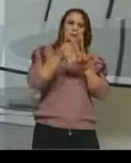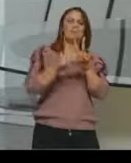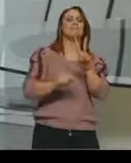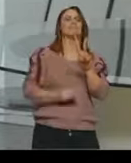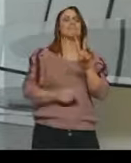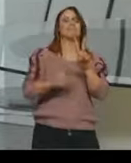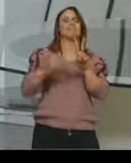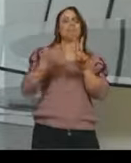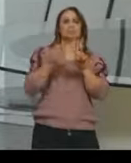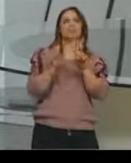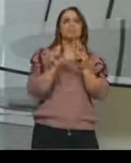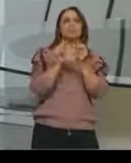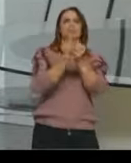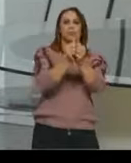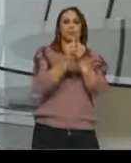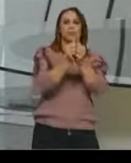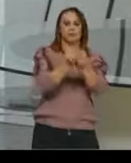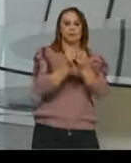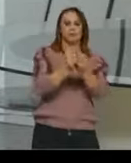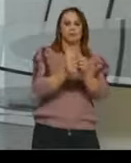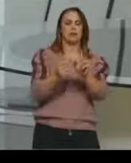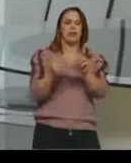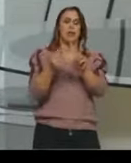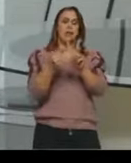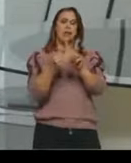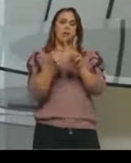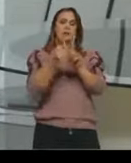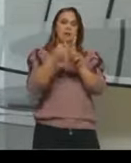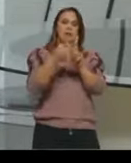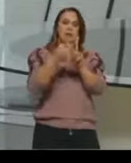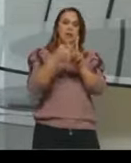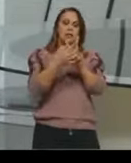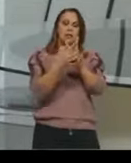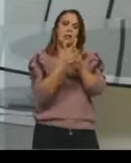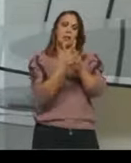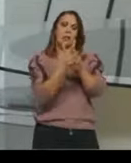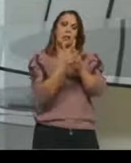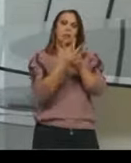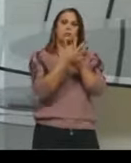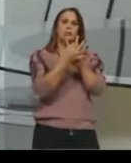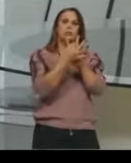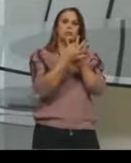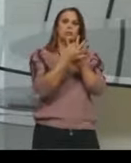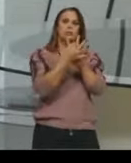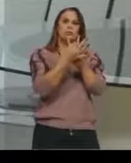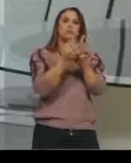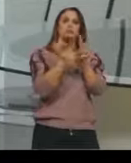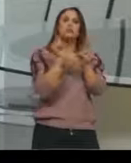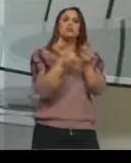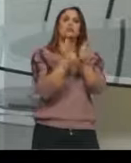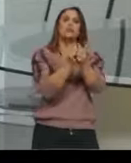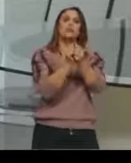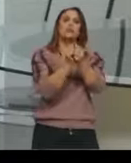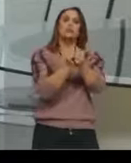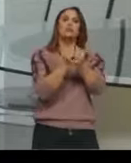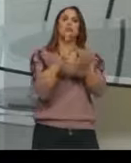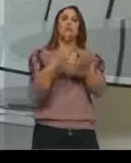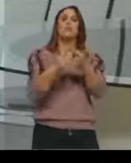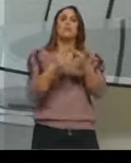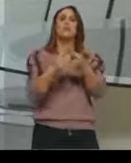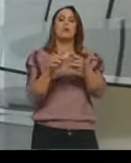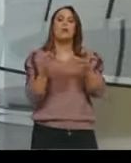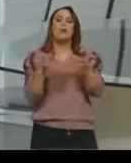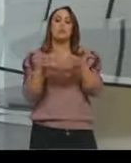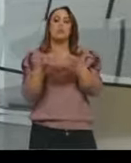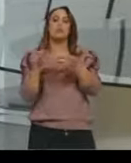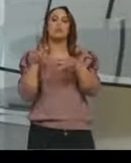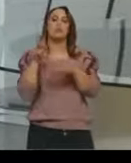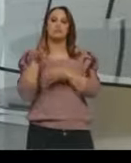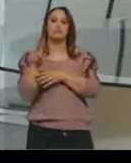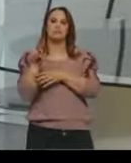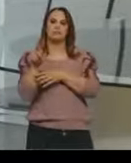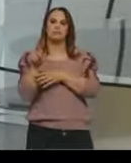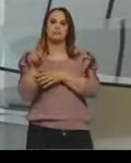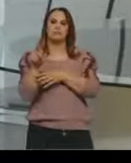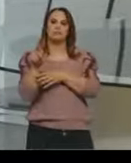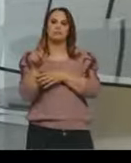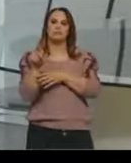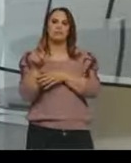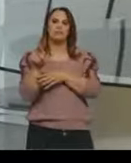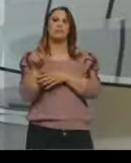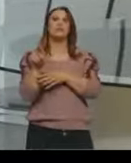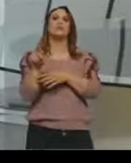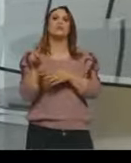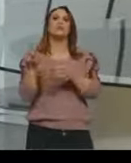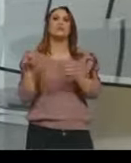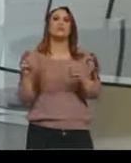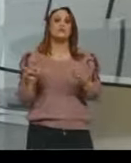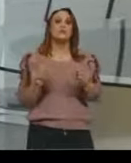nucleotídeo com o outro vai ser realizada através do que? Do grupamento fosfato com a pentose